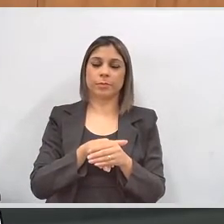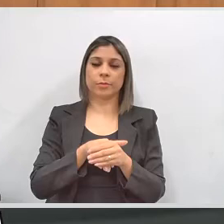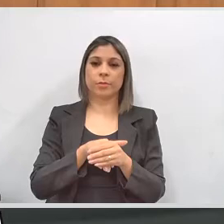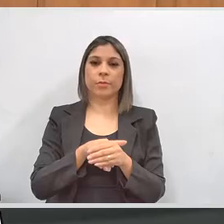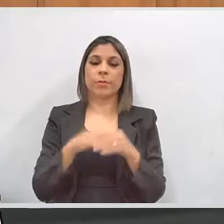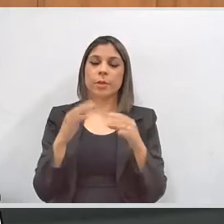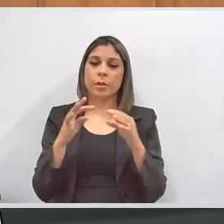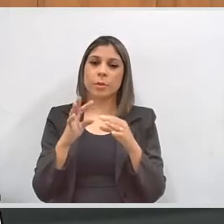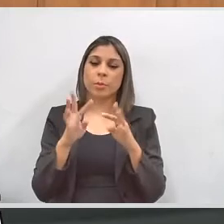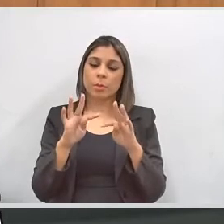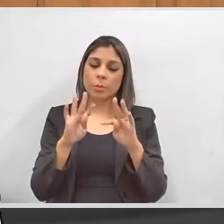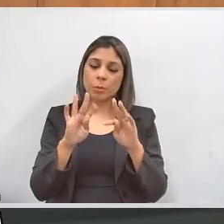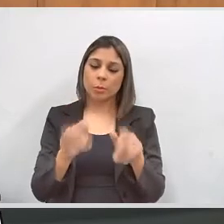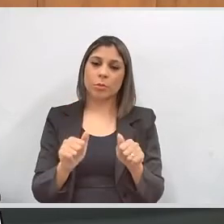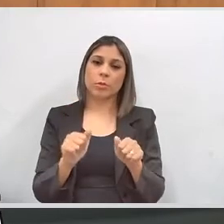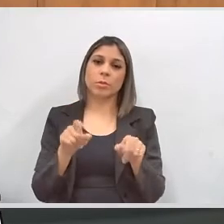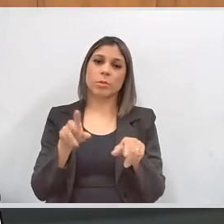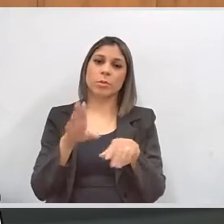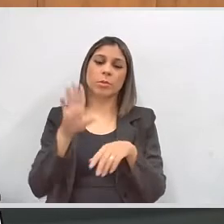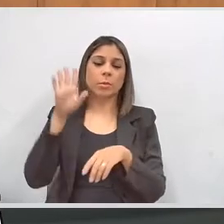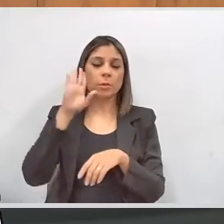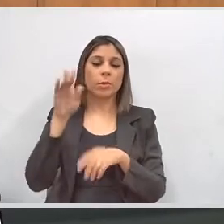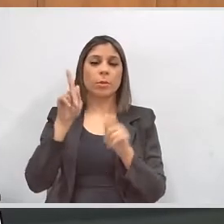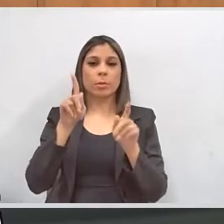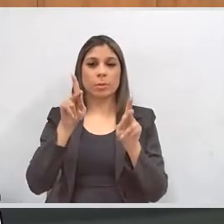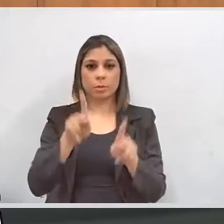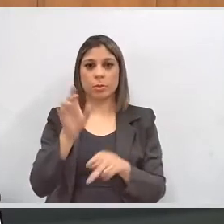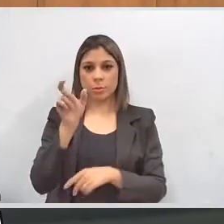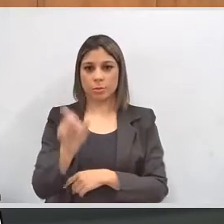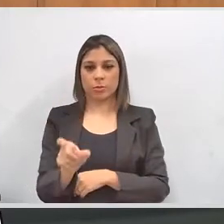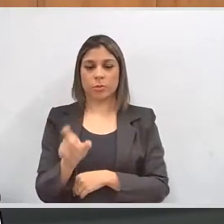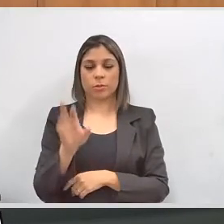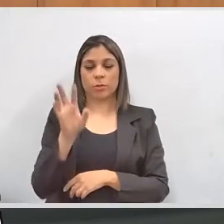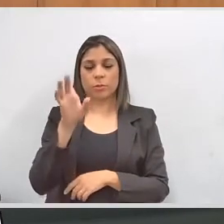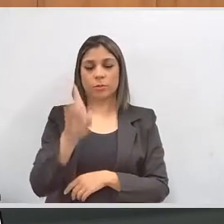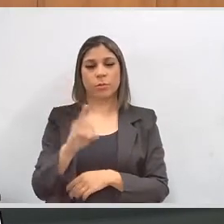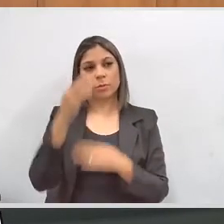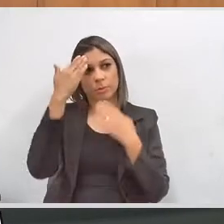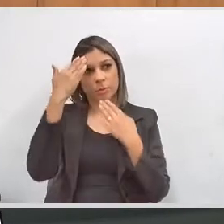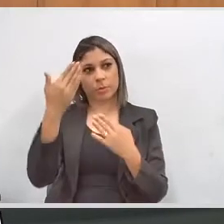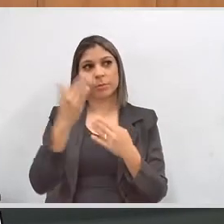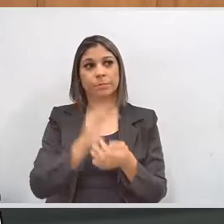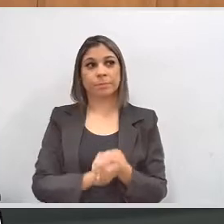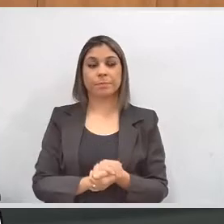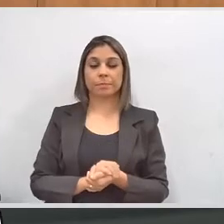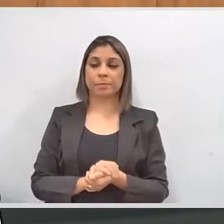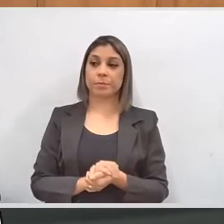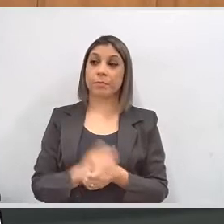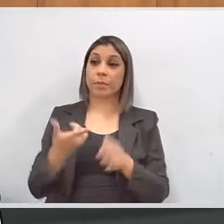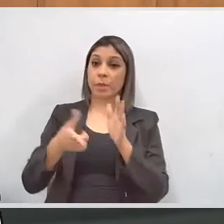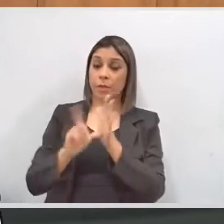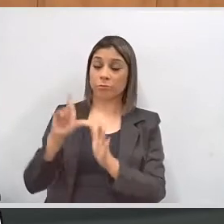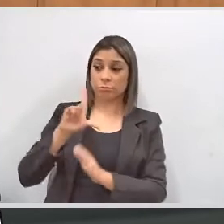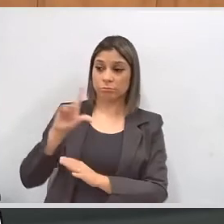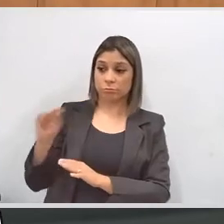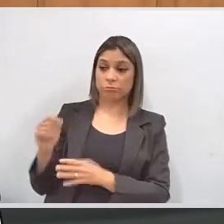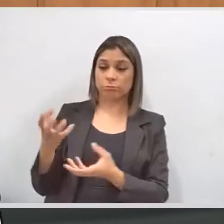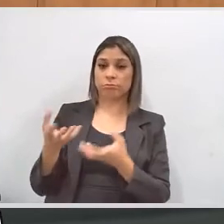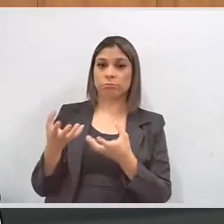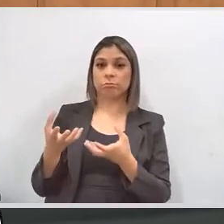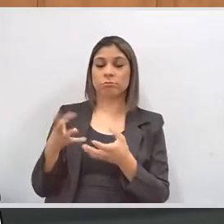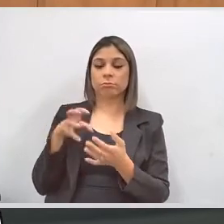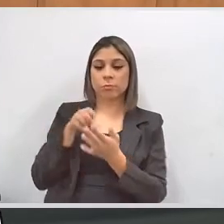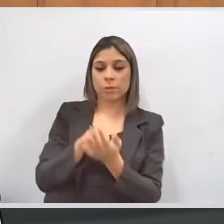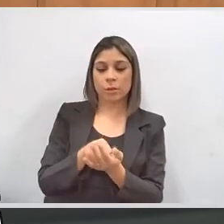por todos, especialmente pelas pessoas com deficiência. Muito obrigado, presidente. Antes do senhor, então, se